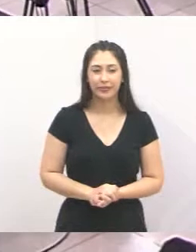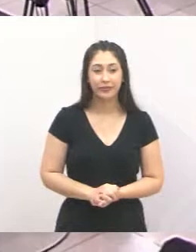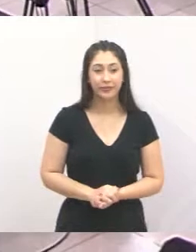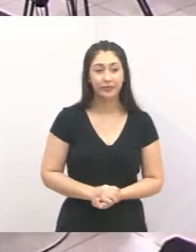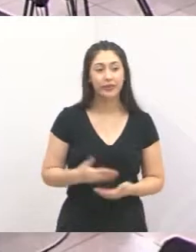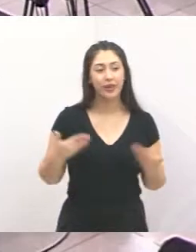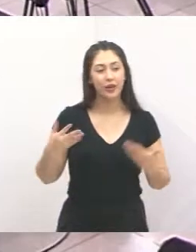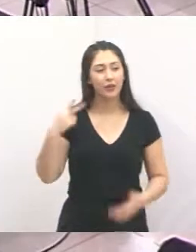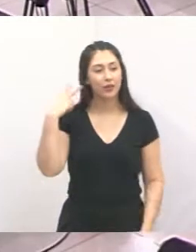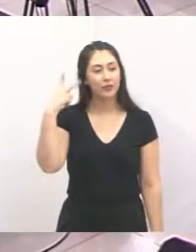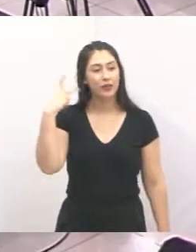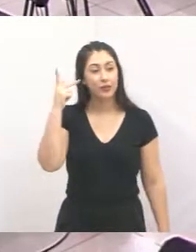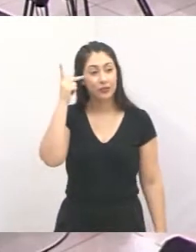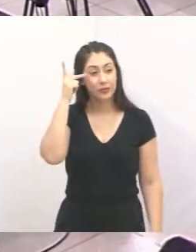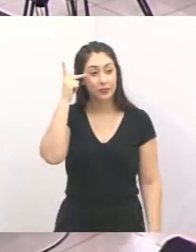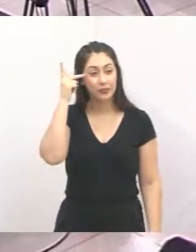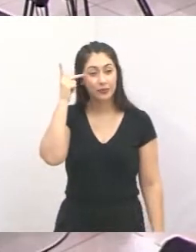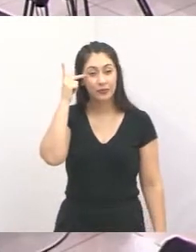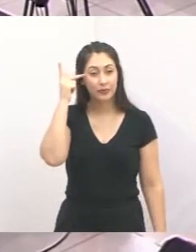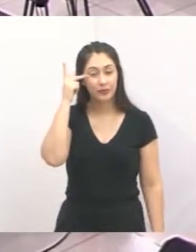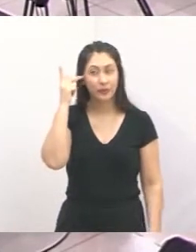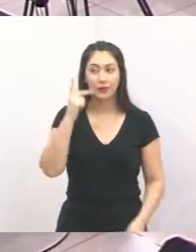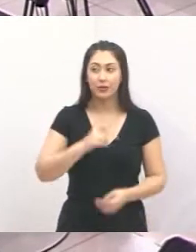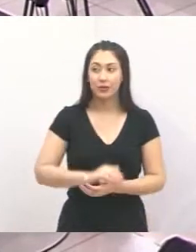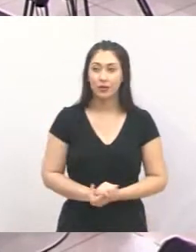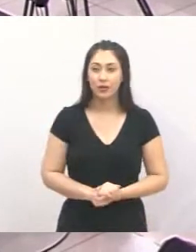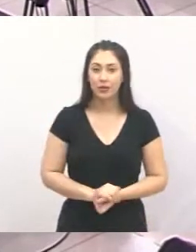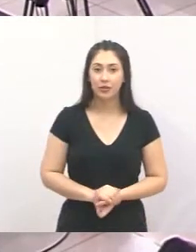Paulinho de Esporte, PSD.